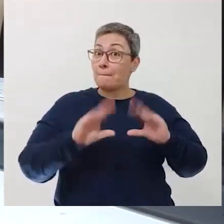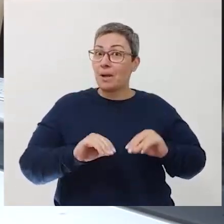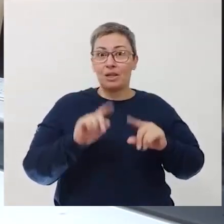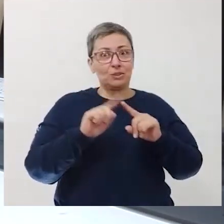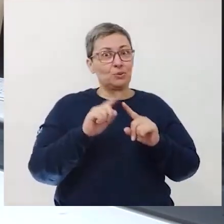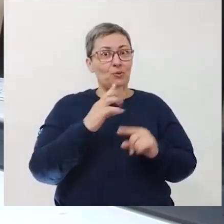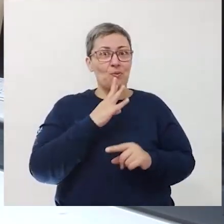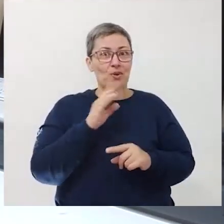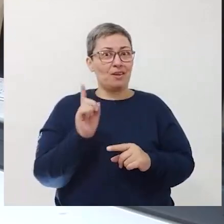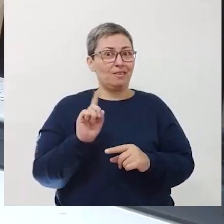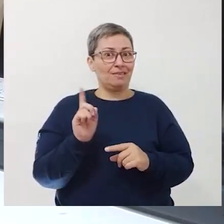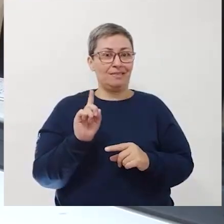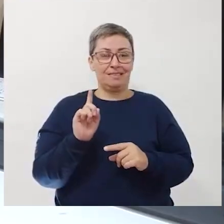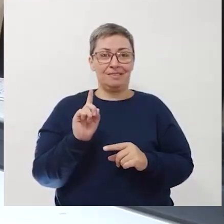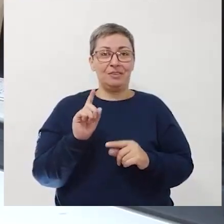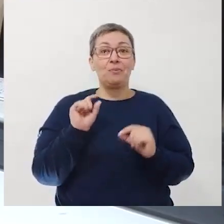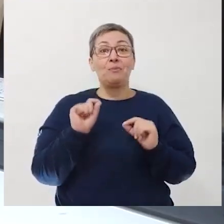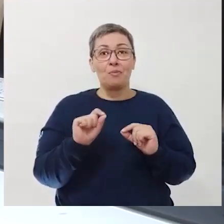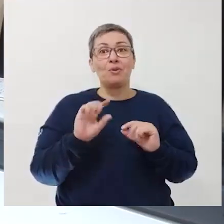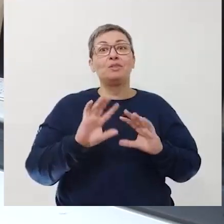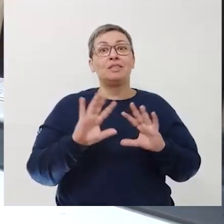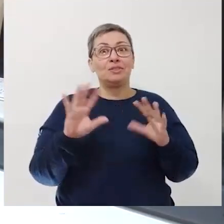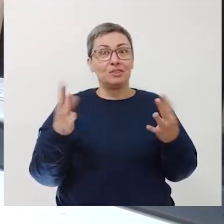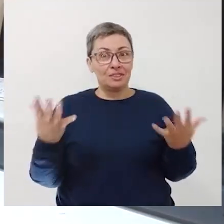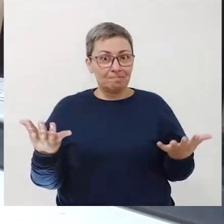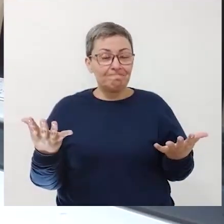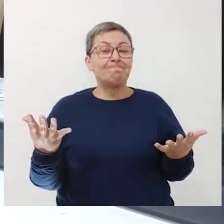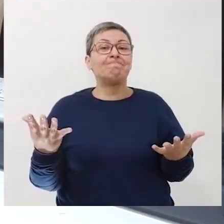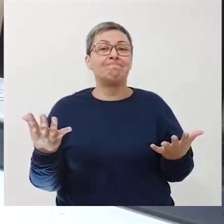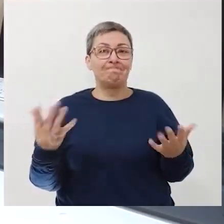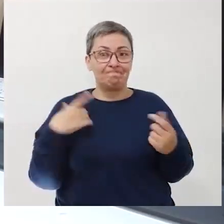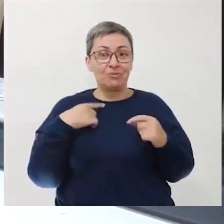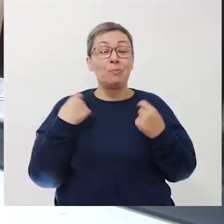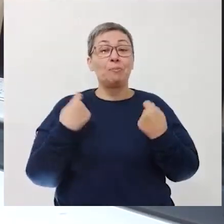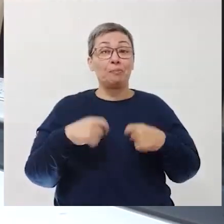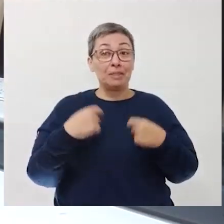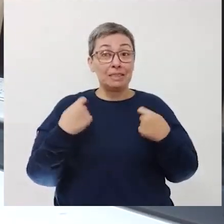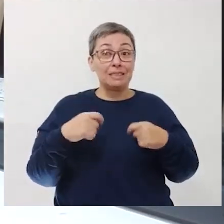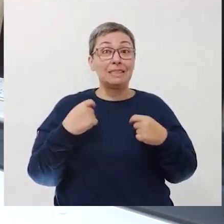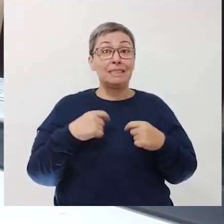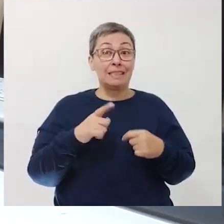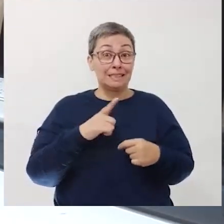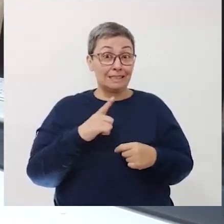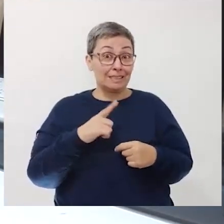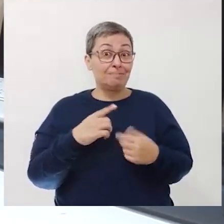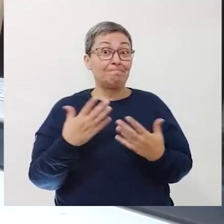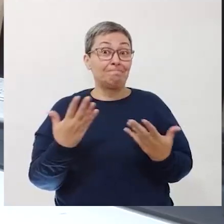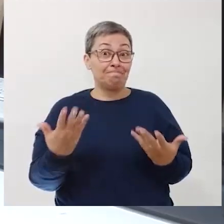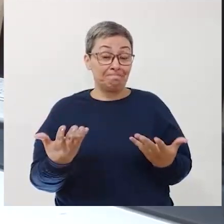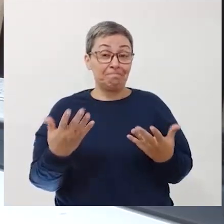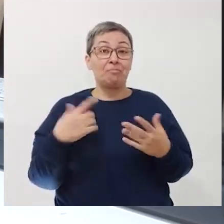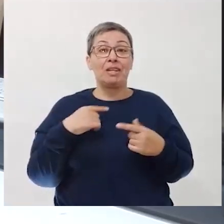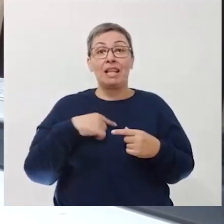mexer com o desconhecido. O que pode acontecer e o que precisamos ter também.